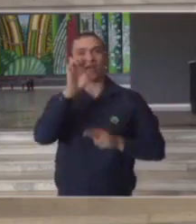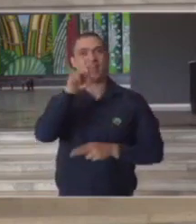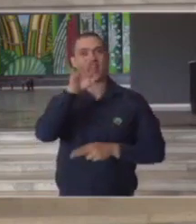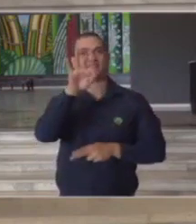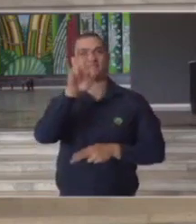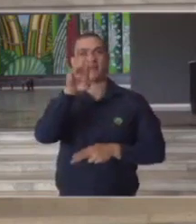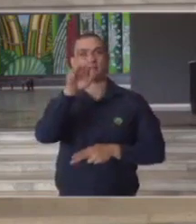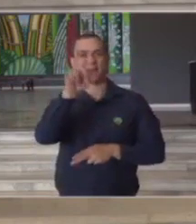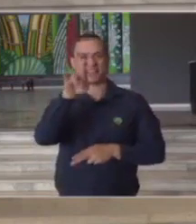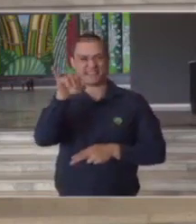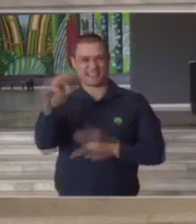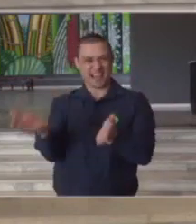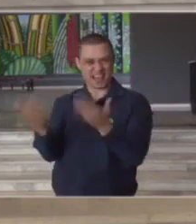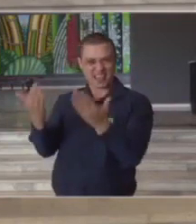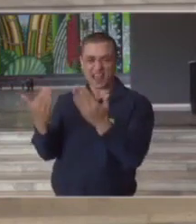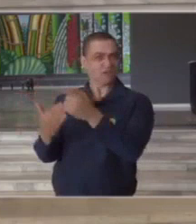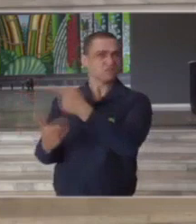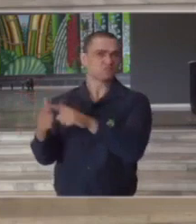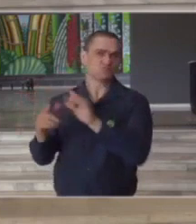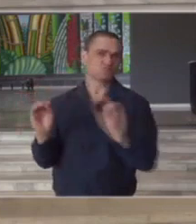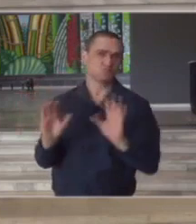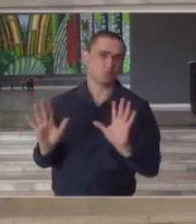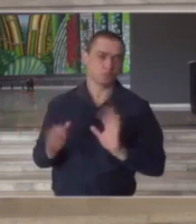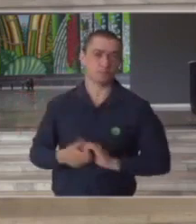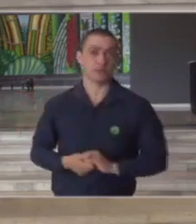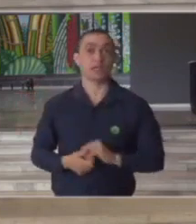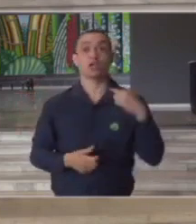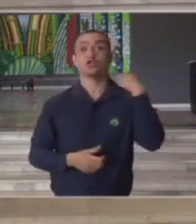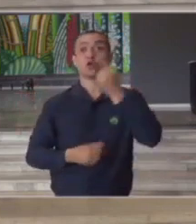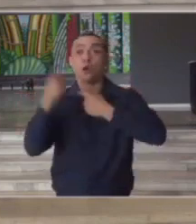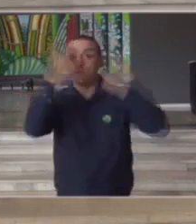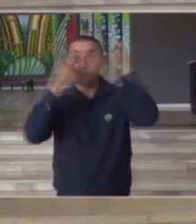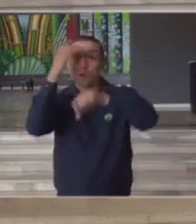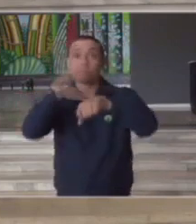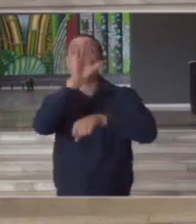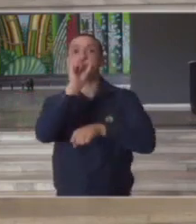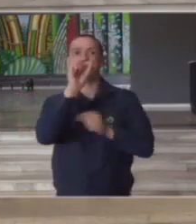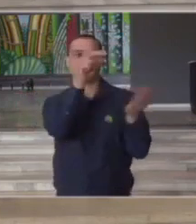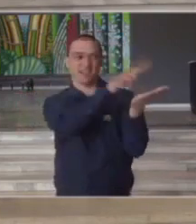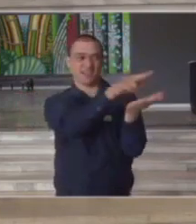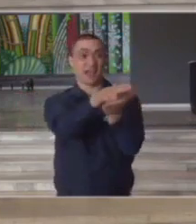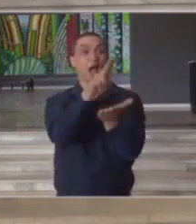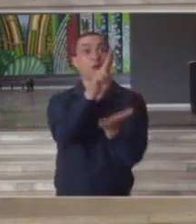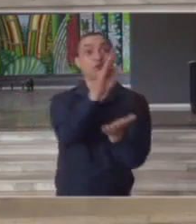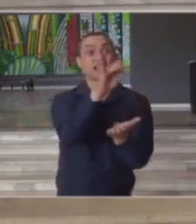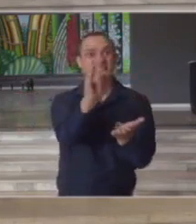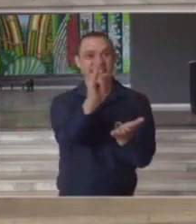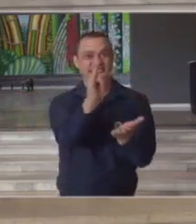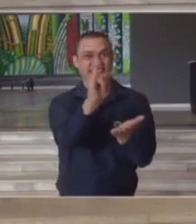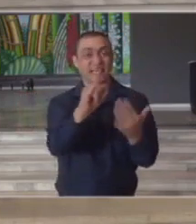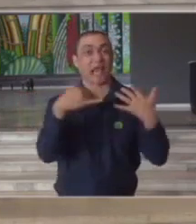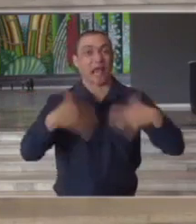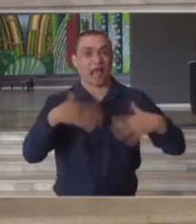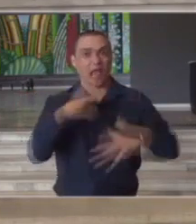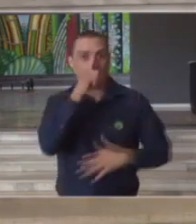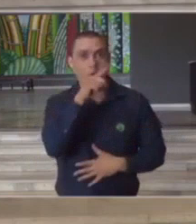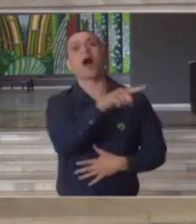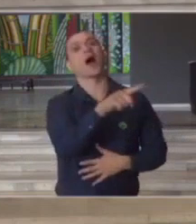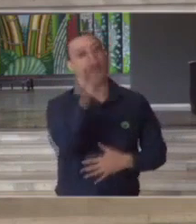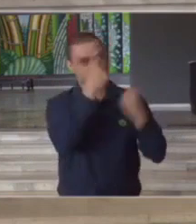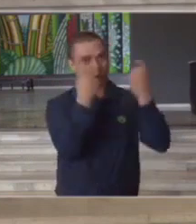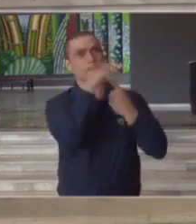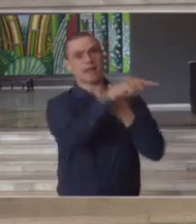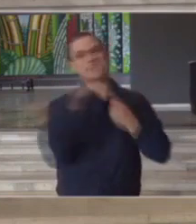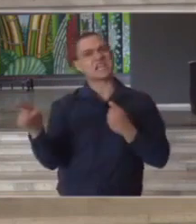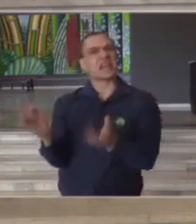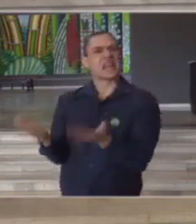o nosso nossa nossa preocupação é com relação ao leito de UTI então é esse